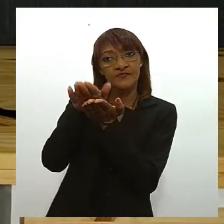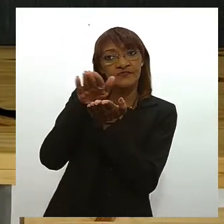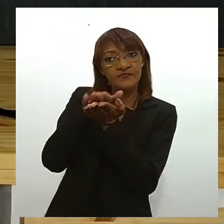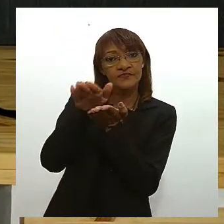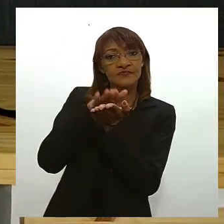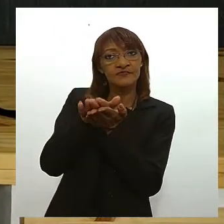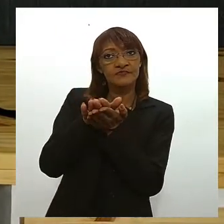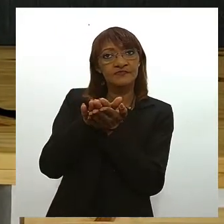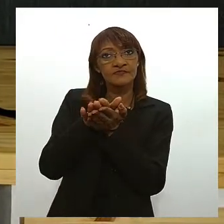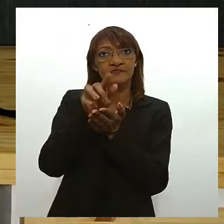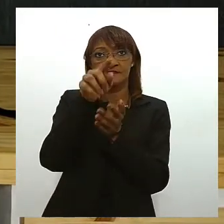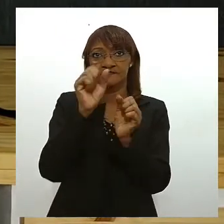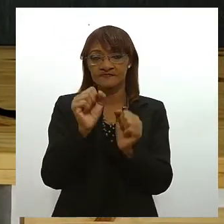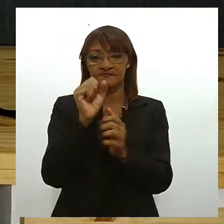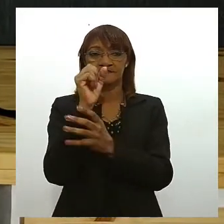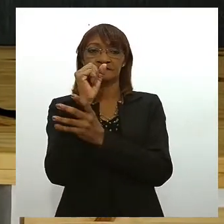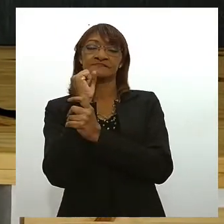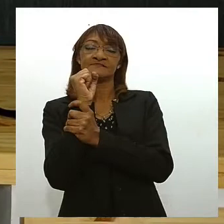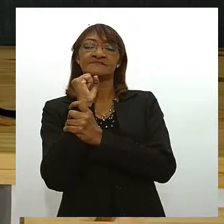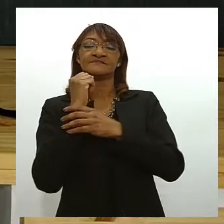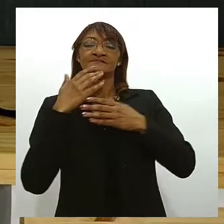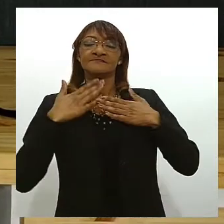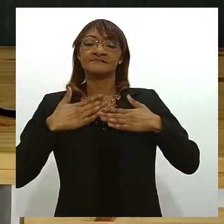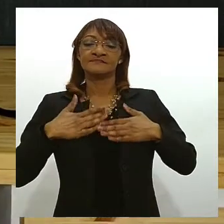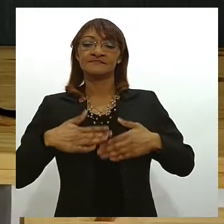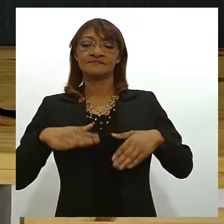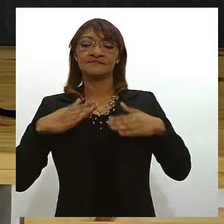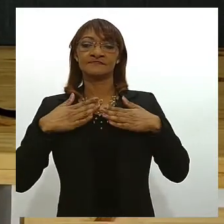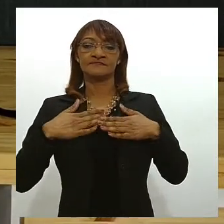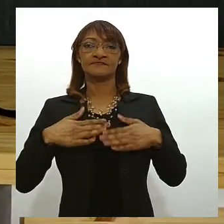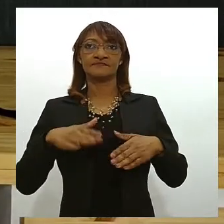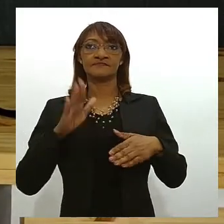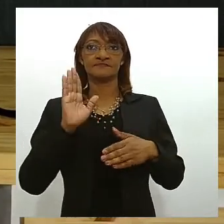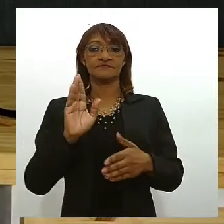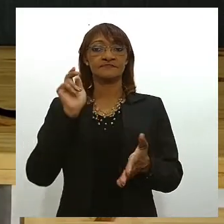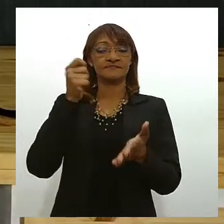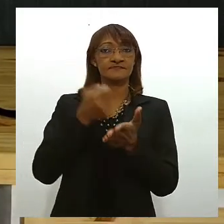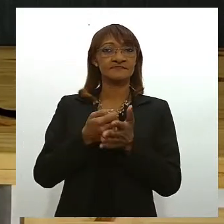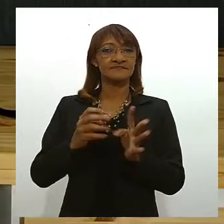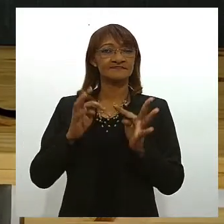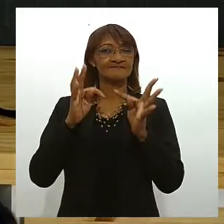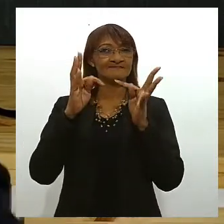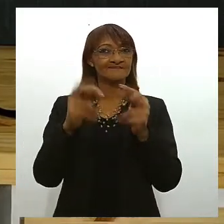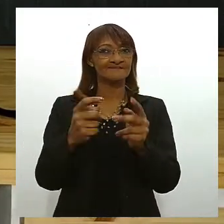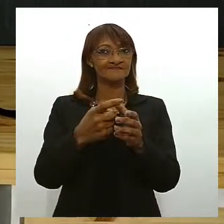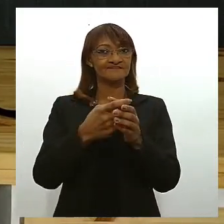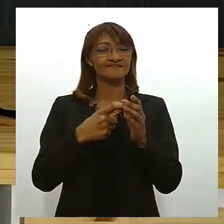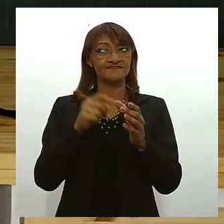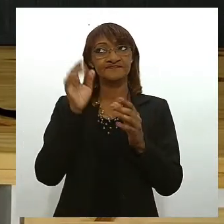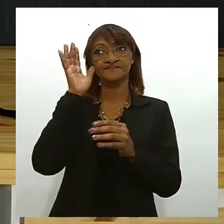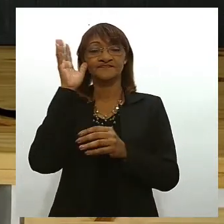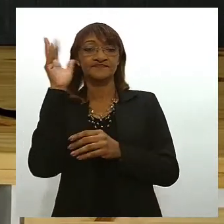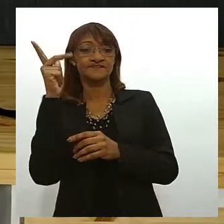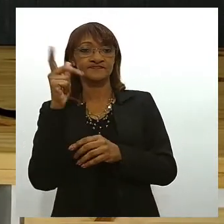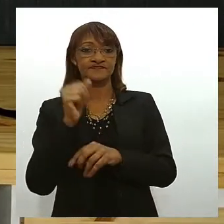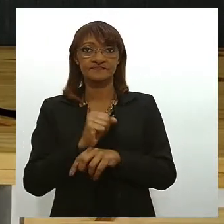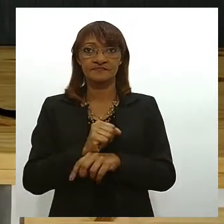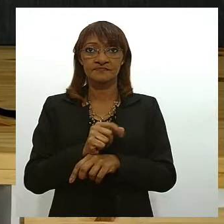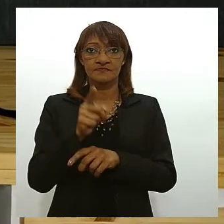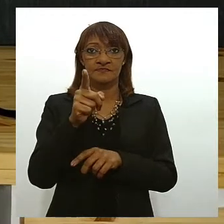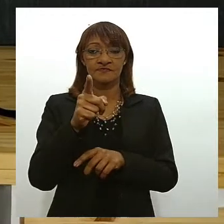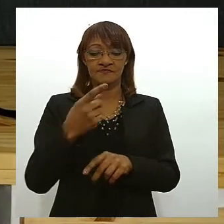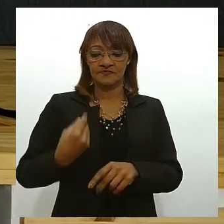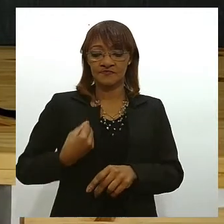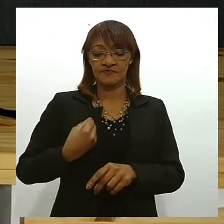segurança e tranquilidade para quitar os débitos que venham a acontecer sem grandes perdas no seu padrão de